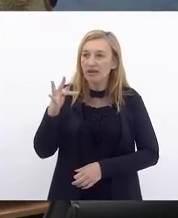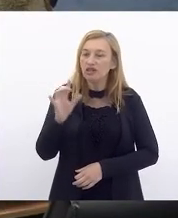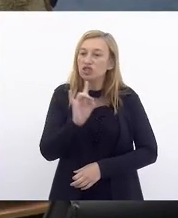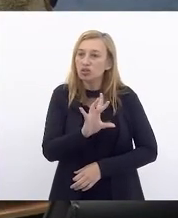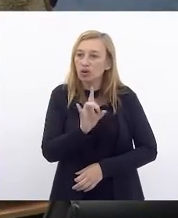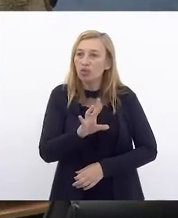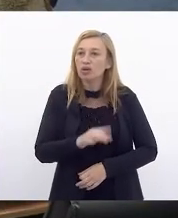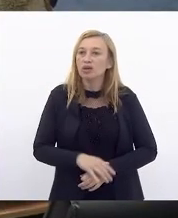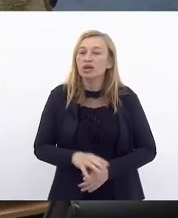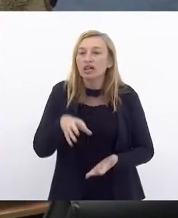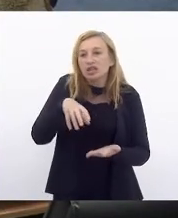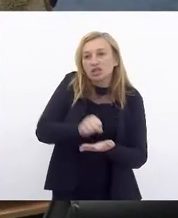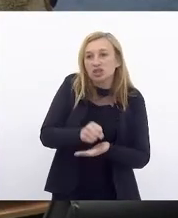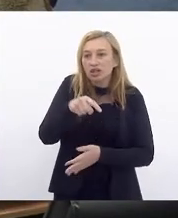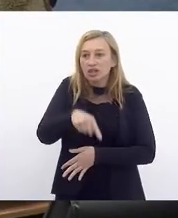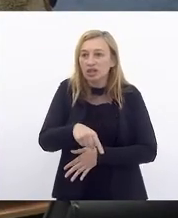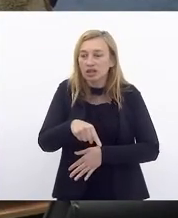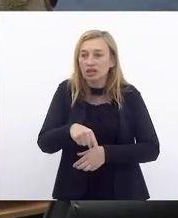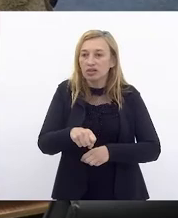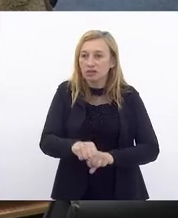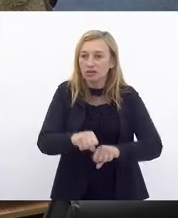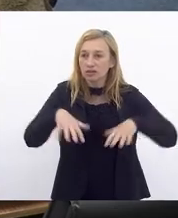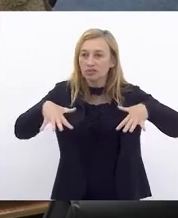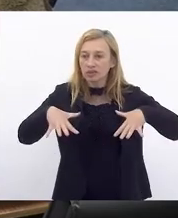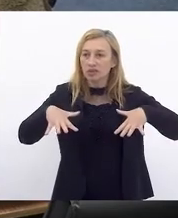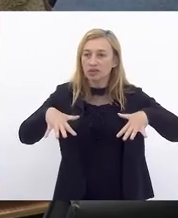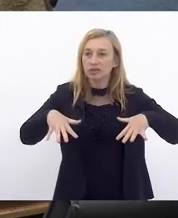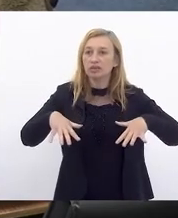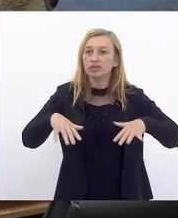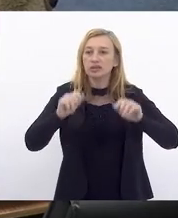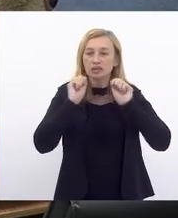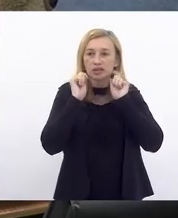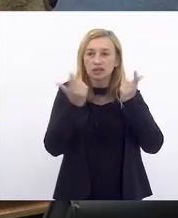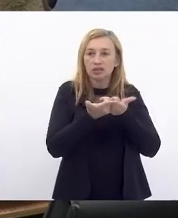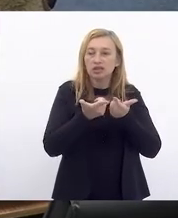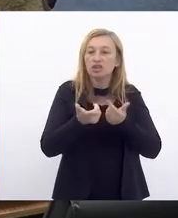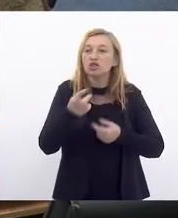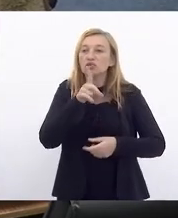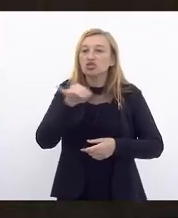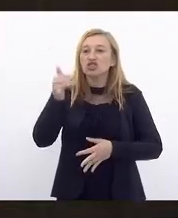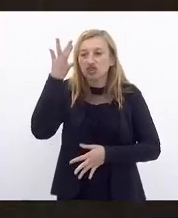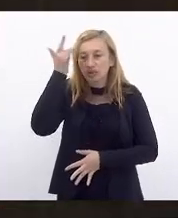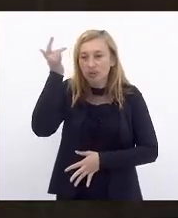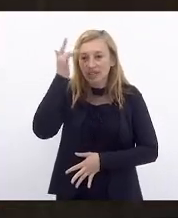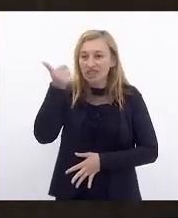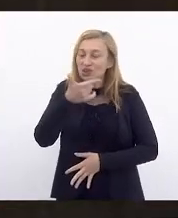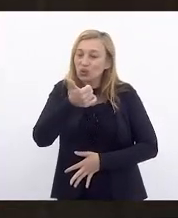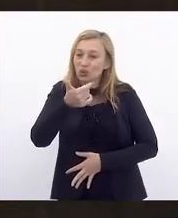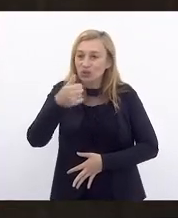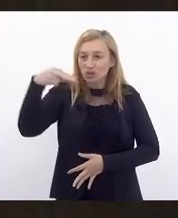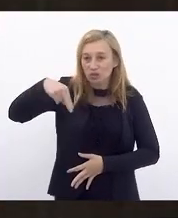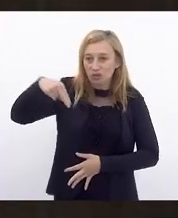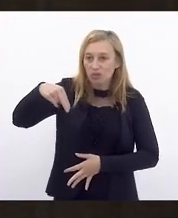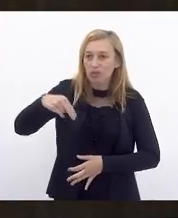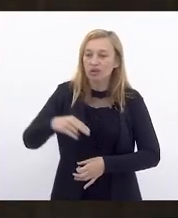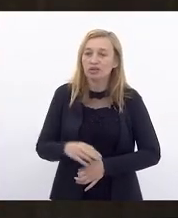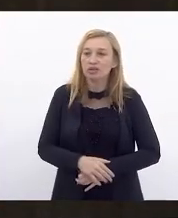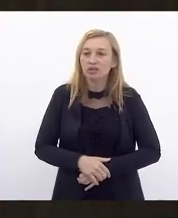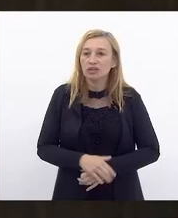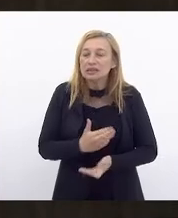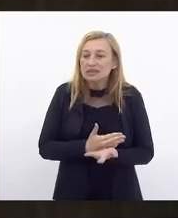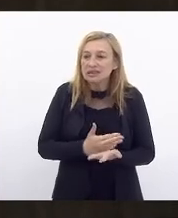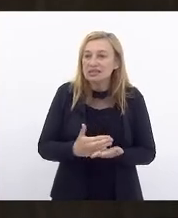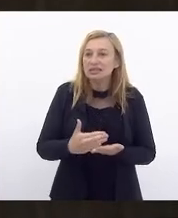queria registrar no plenário da Assembleia que na data de amanhã, 12 de novembro, terá